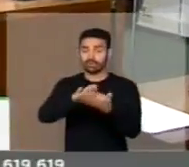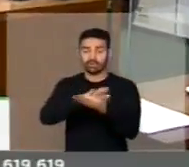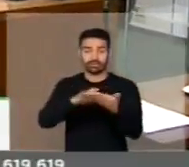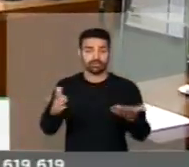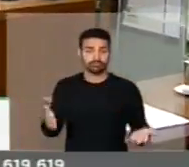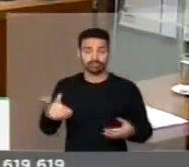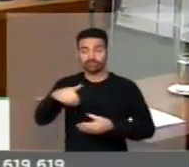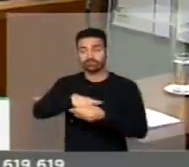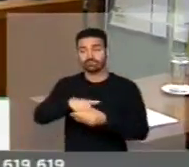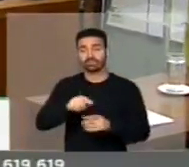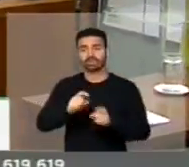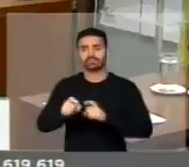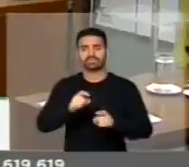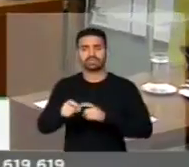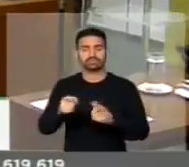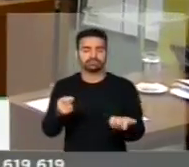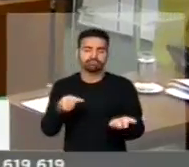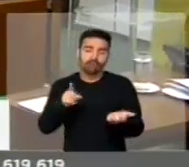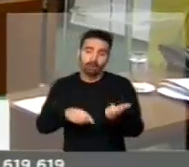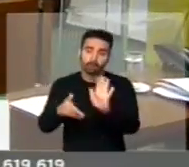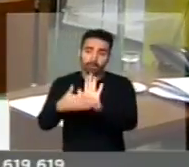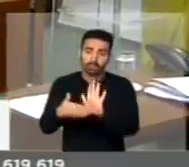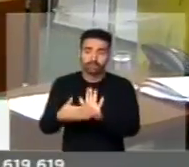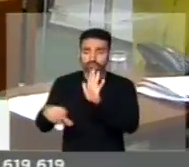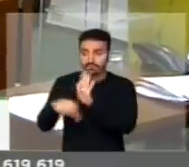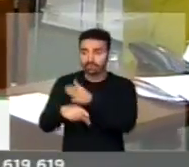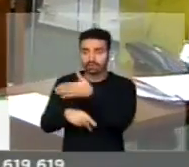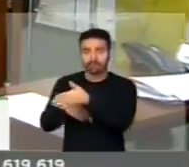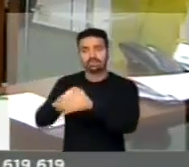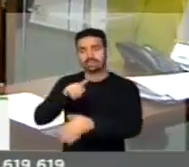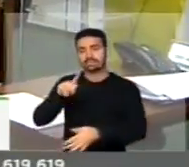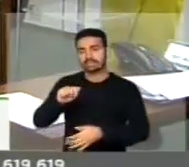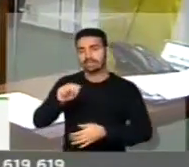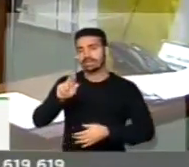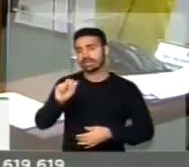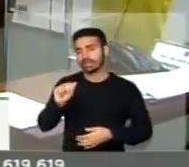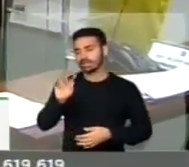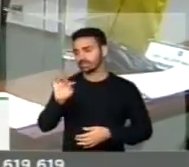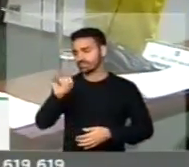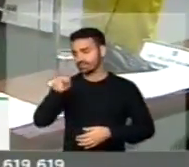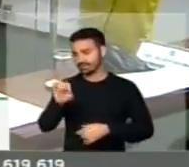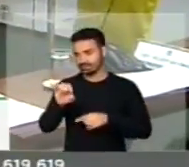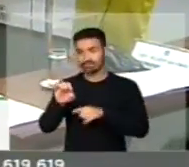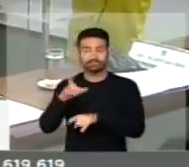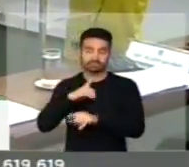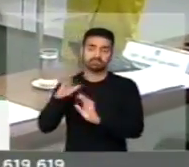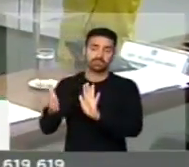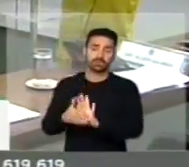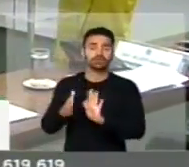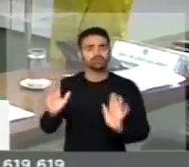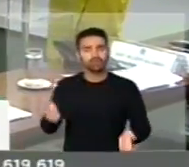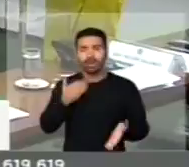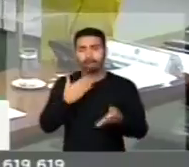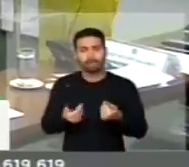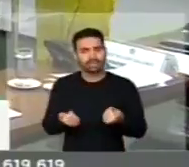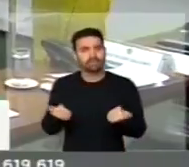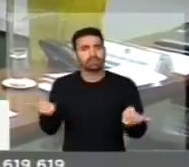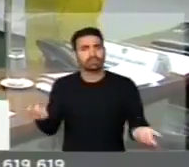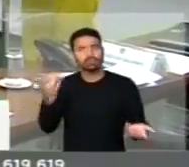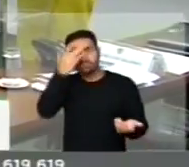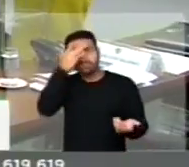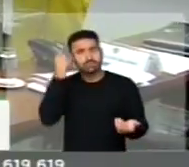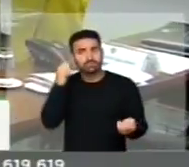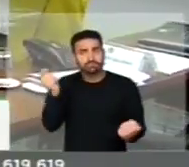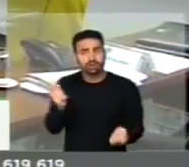do voto administrativo, que é uma proposta do nosso próprio querido Zaratini, onde a gente tem pedido e solicitado que as pessoas